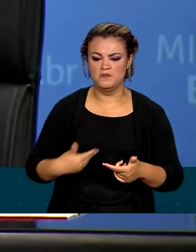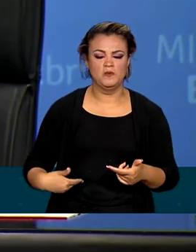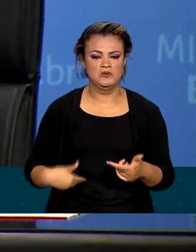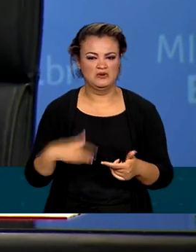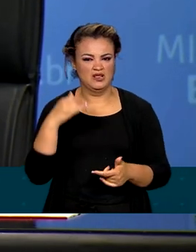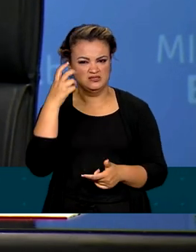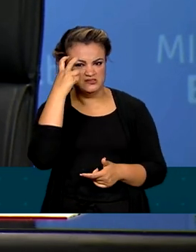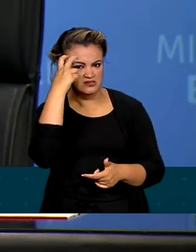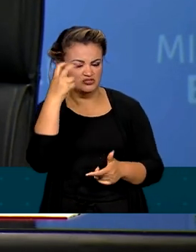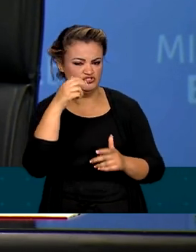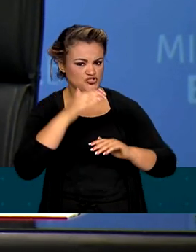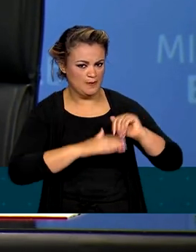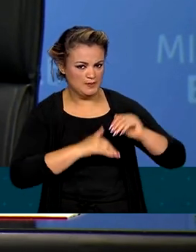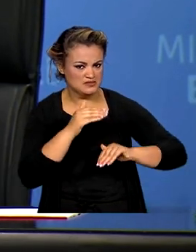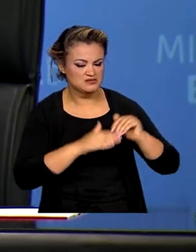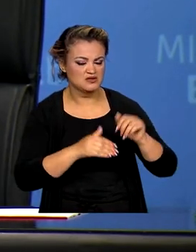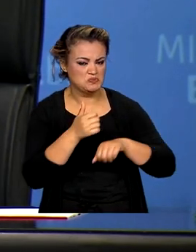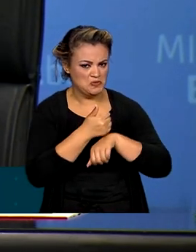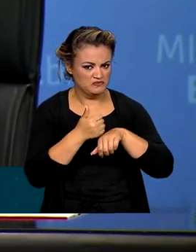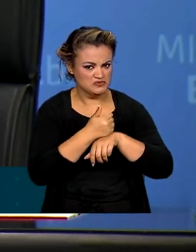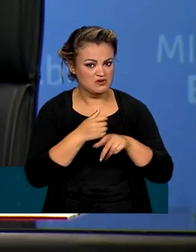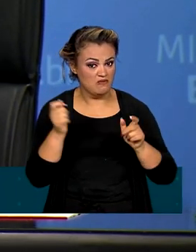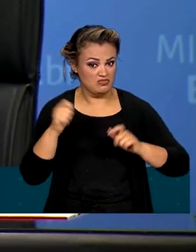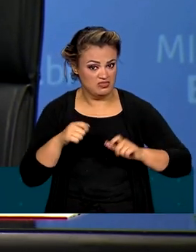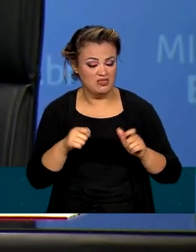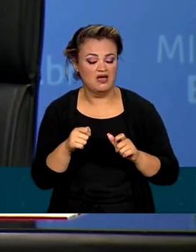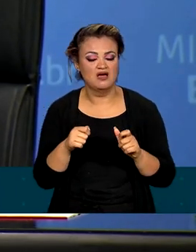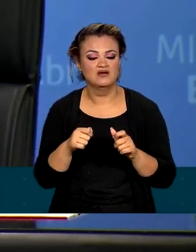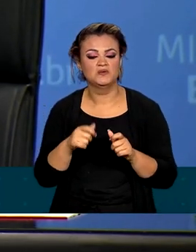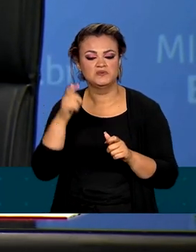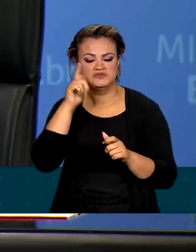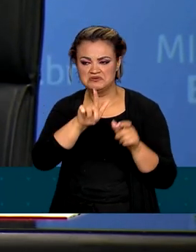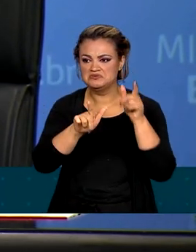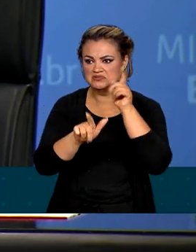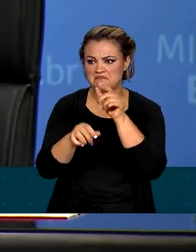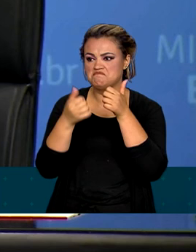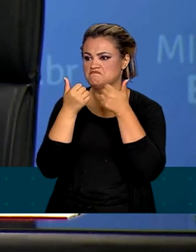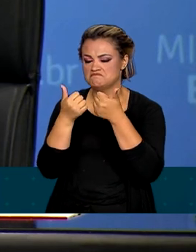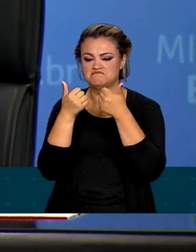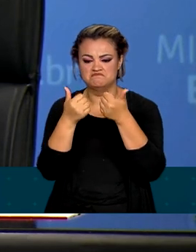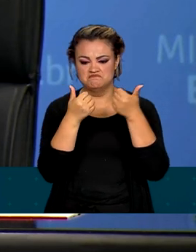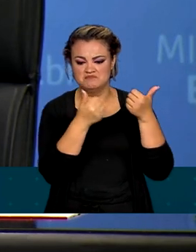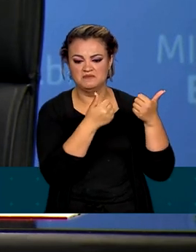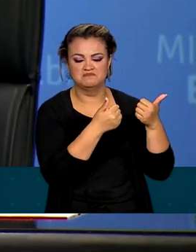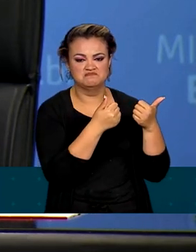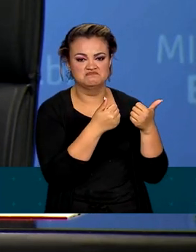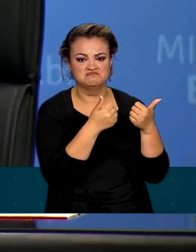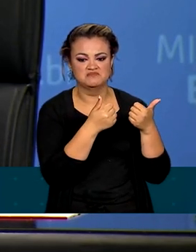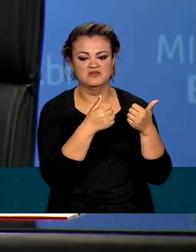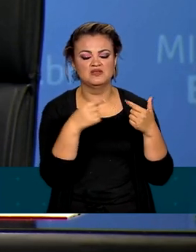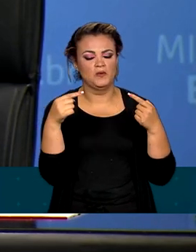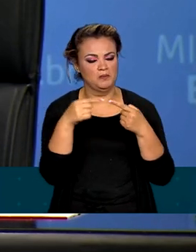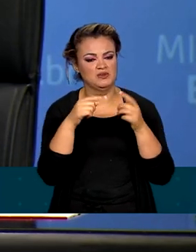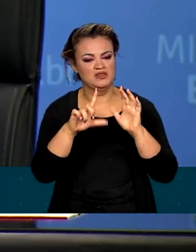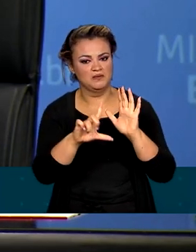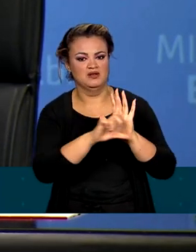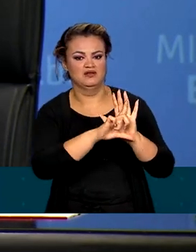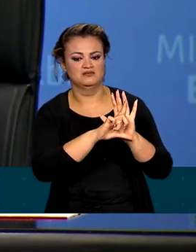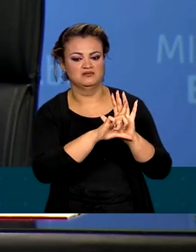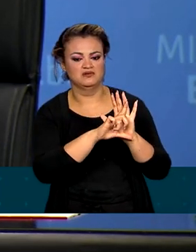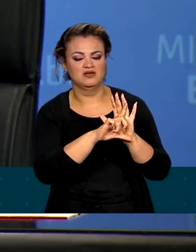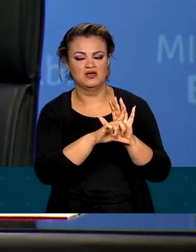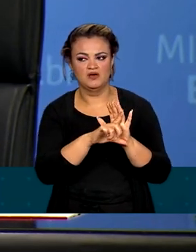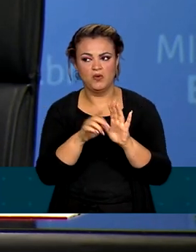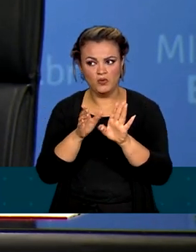capacidade profissional para dar, de fato, consequência às determinações da lei, às